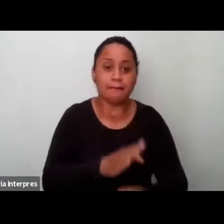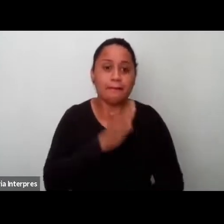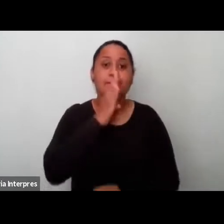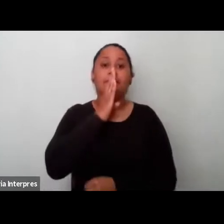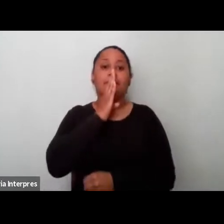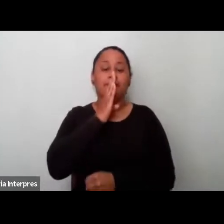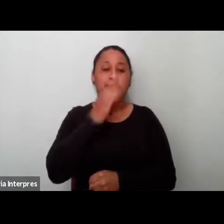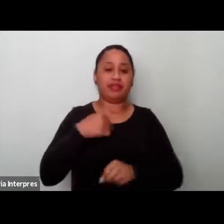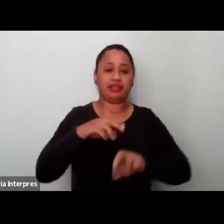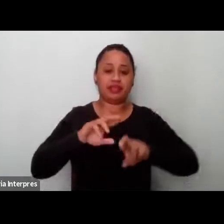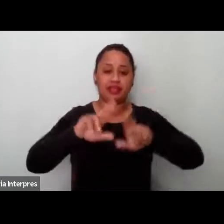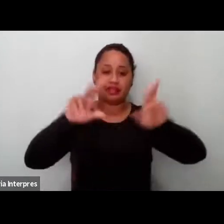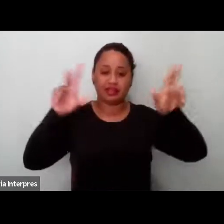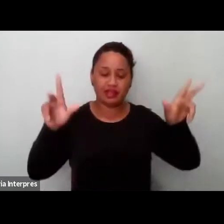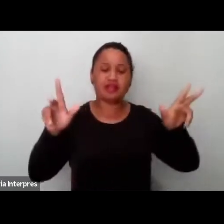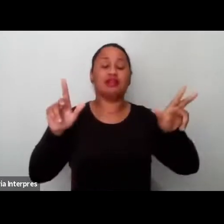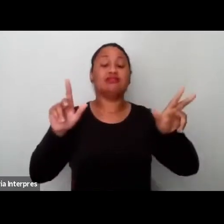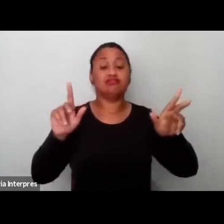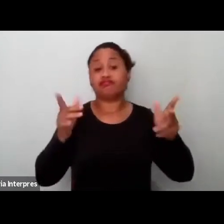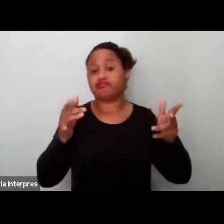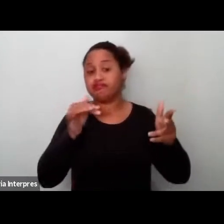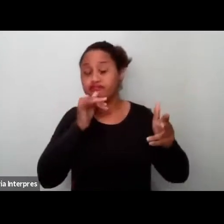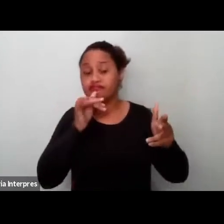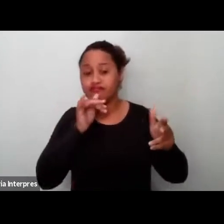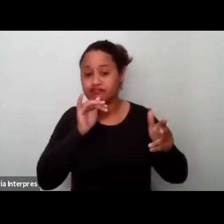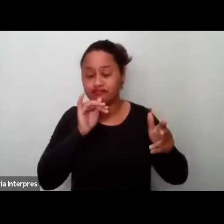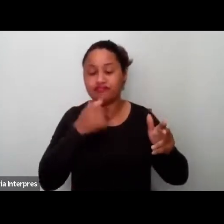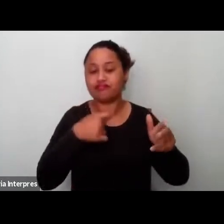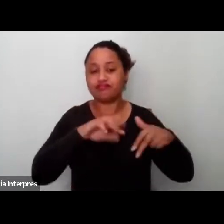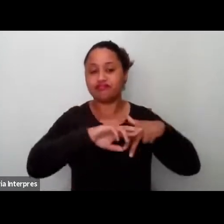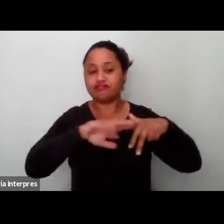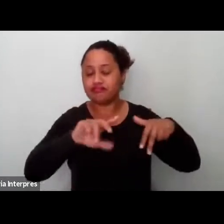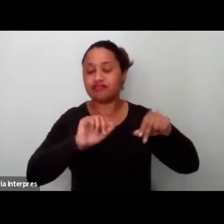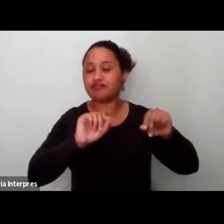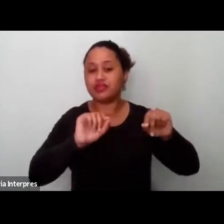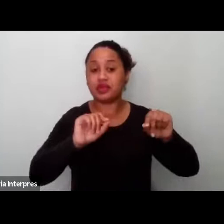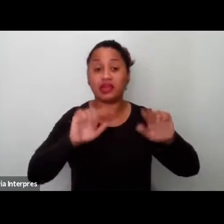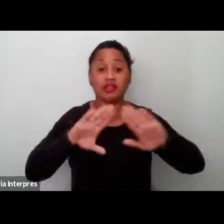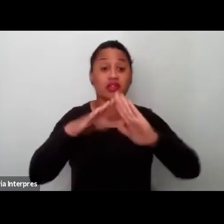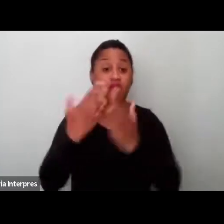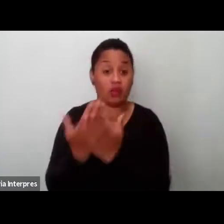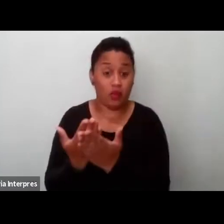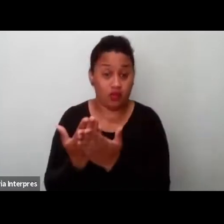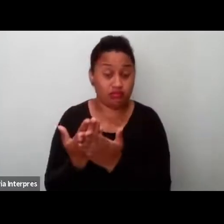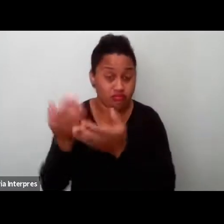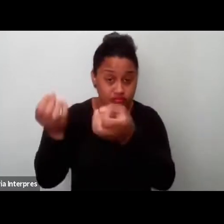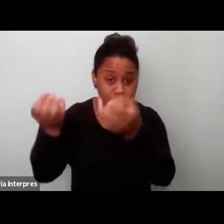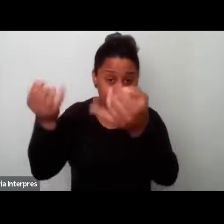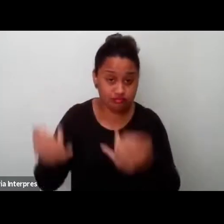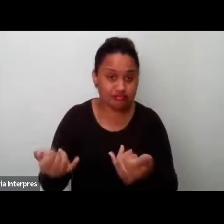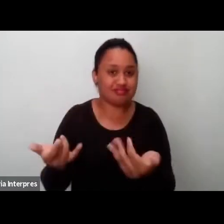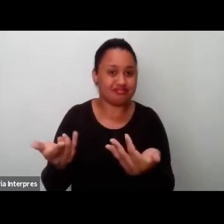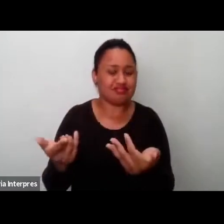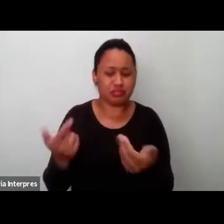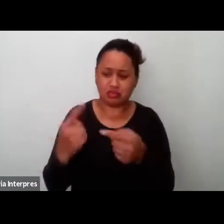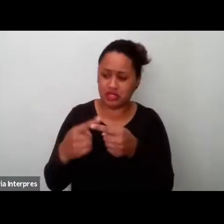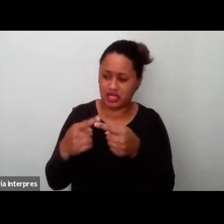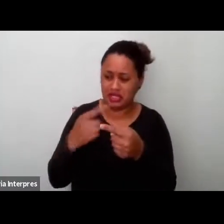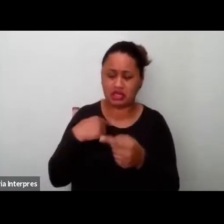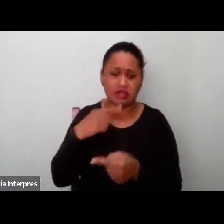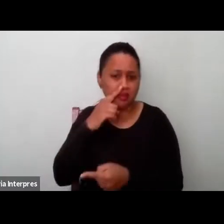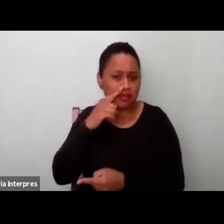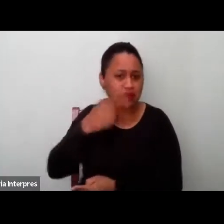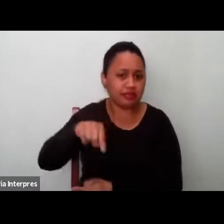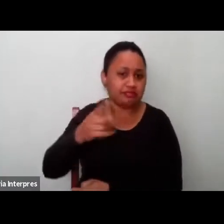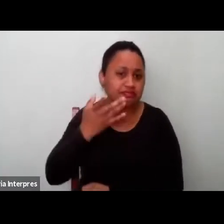de gênero e sexual, por exemplo, nas escolas, porque esse é colocado como ameaça às crianças. Por que falo isso?